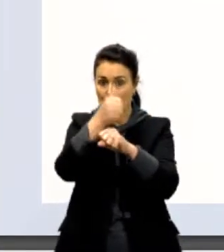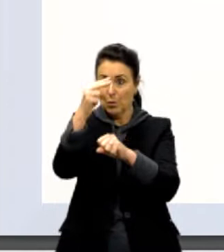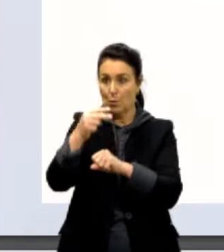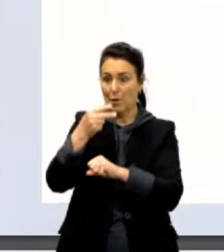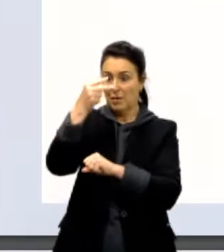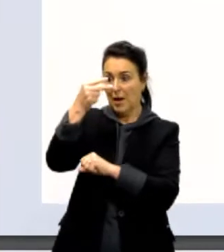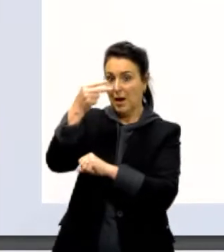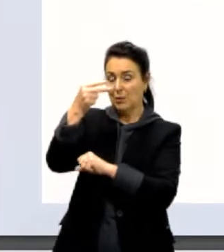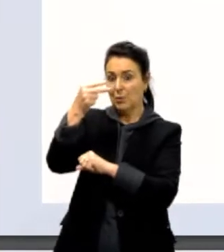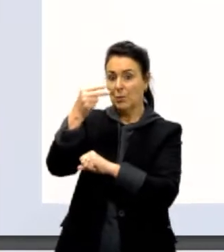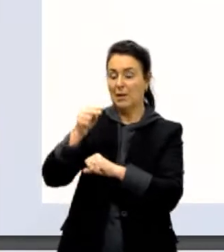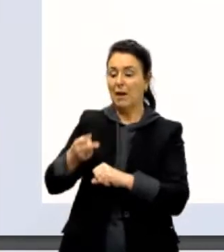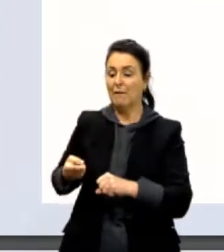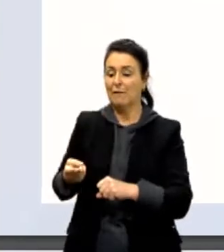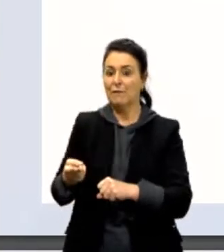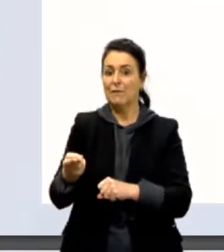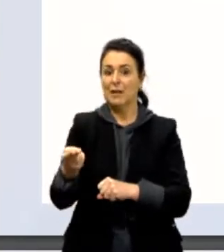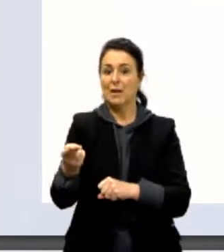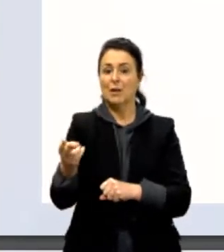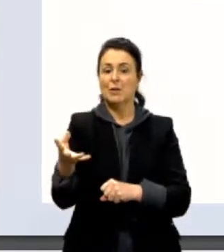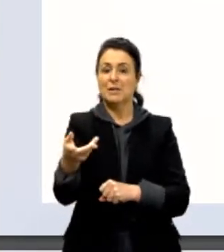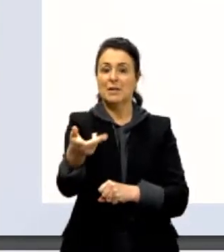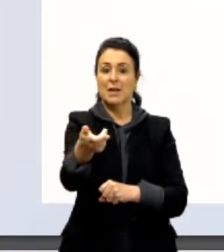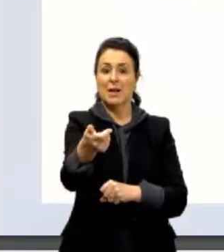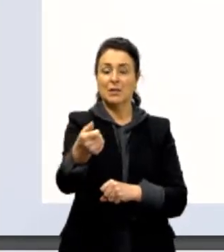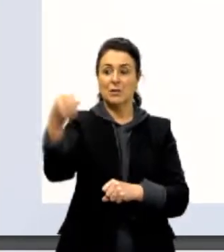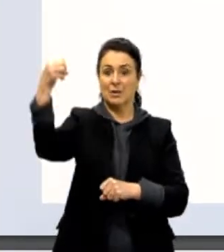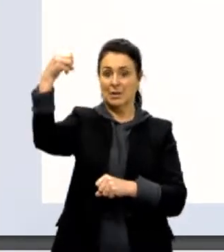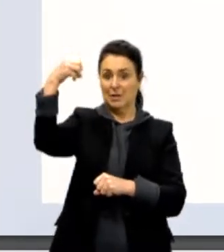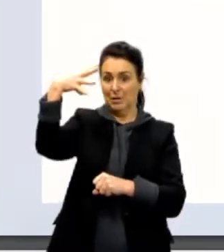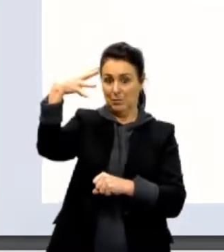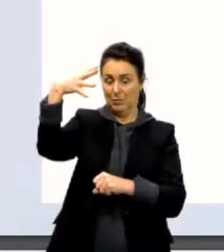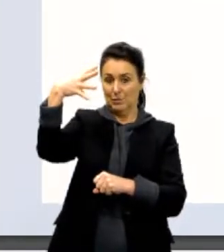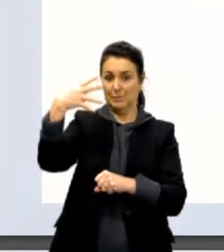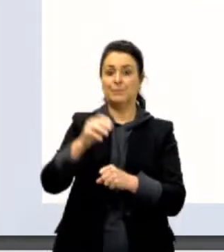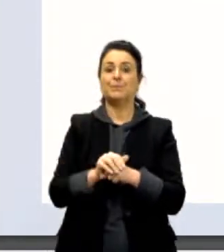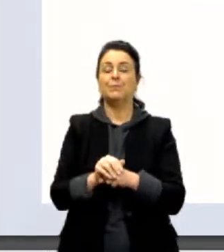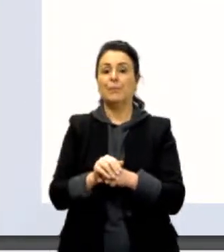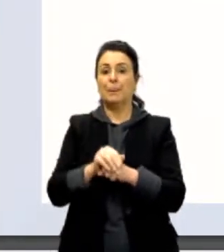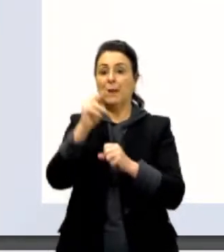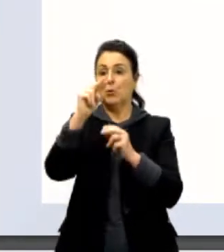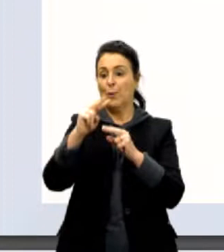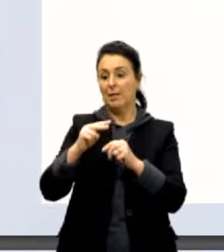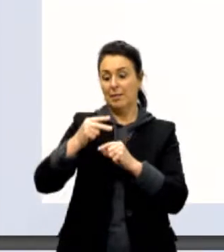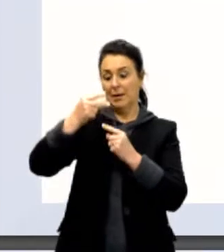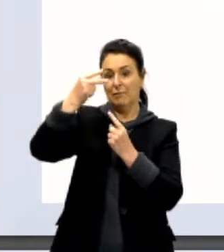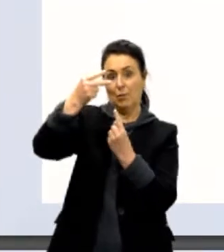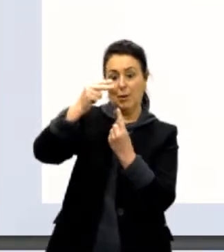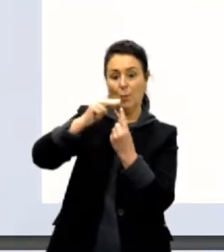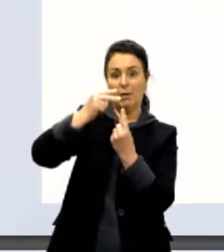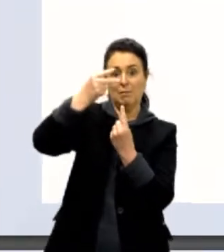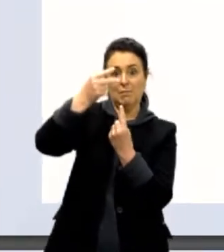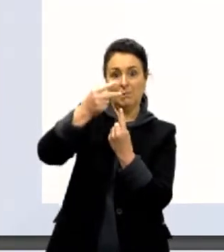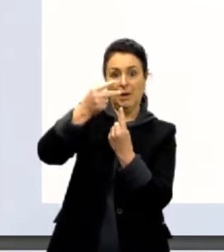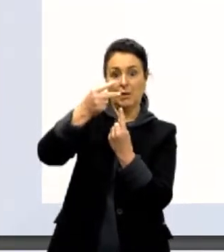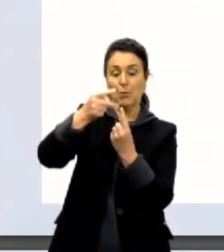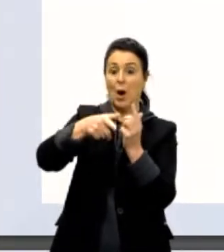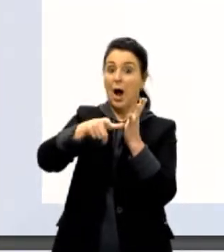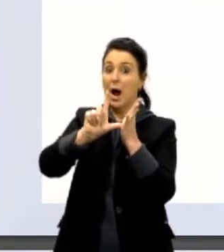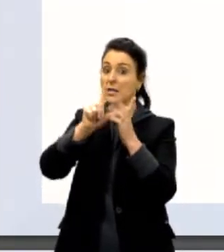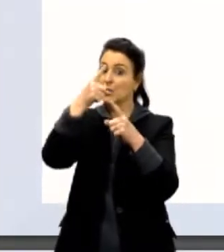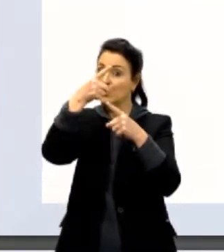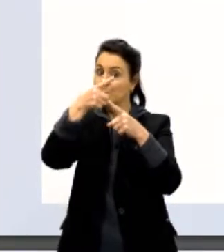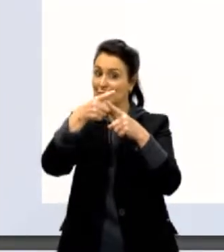no vácuo, a gente tem essa conta para fazer. Elevando ao quadrado, a gente eleva ao quadrado antes de multiplicar,